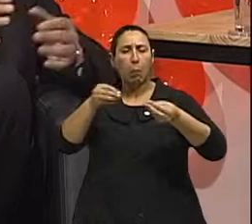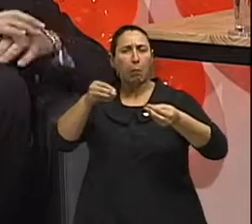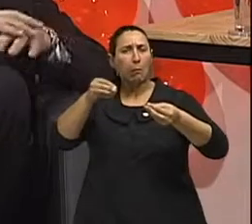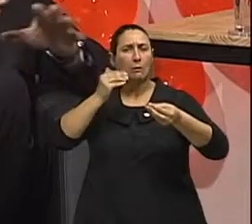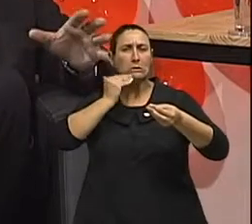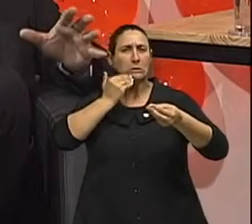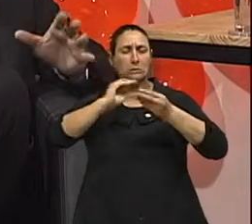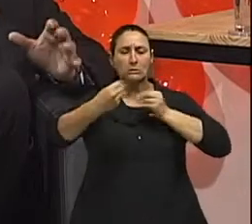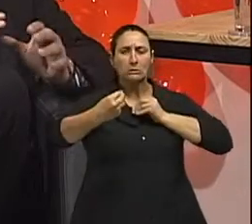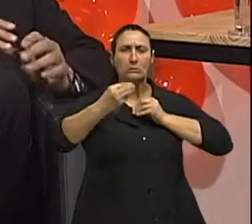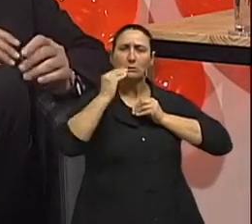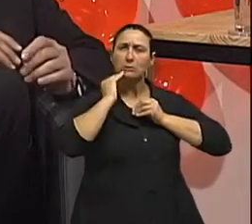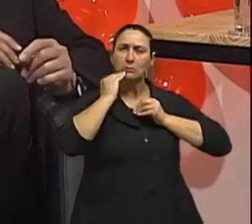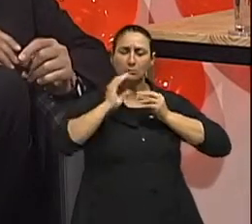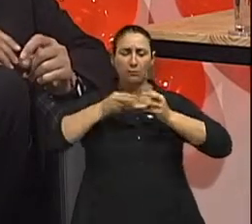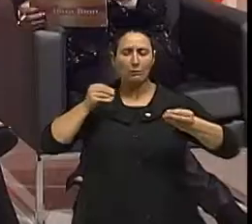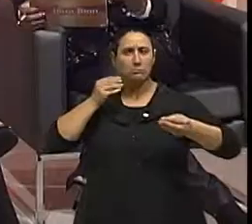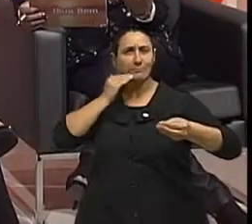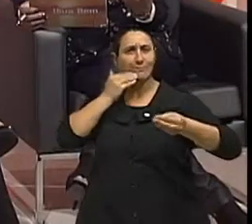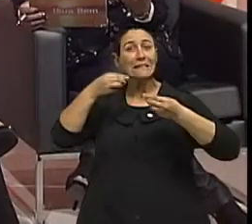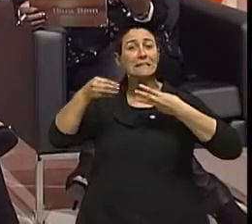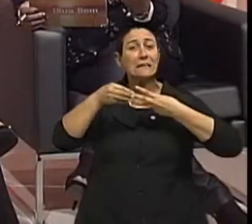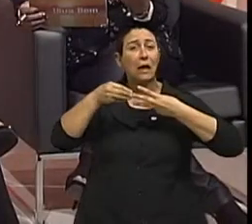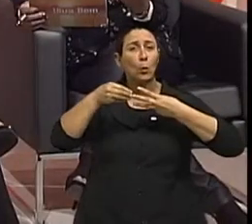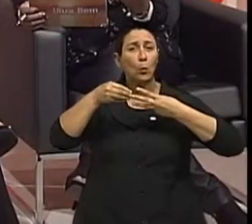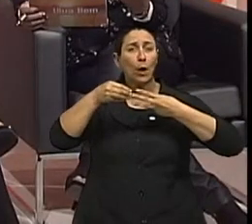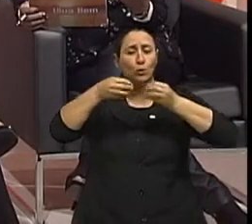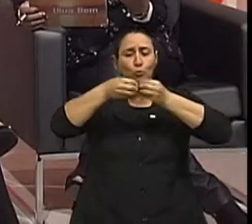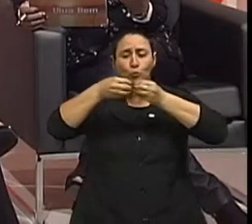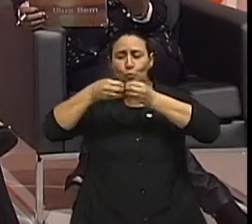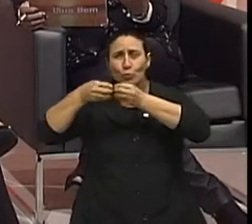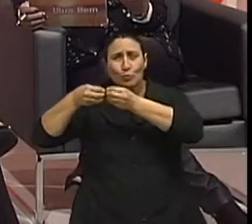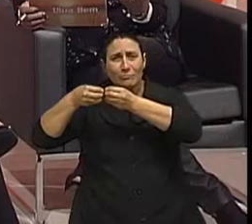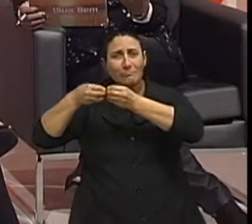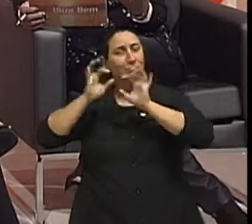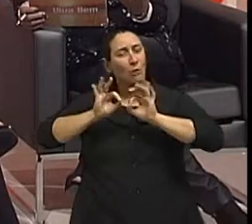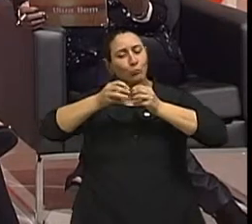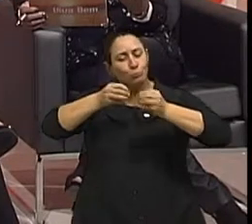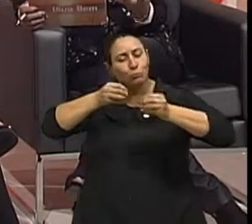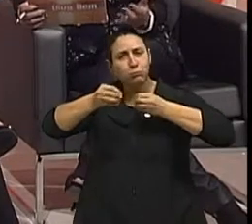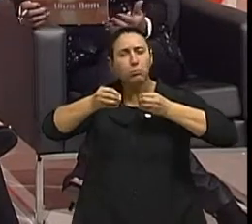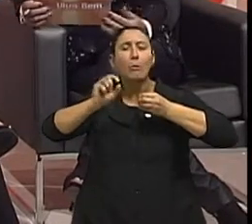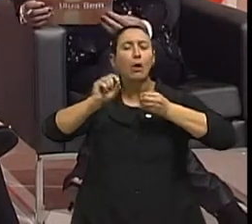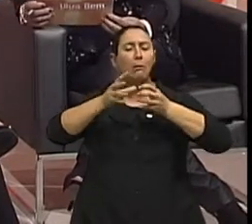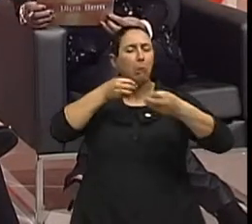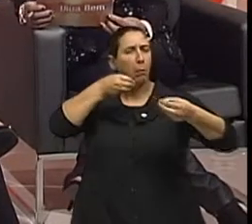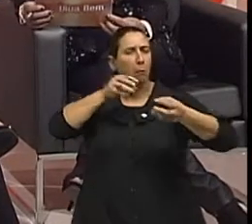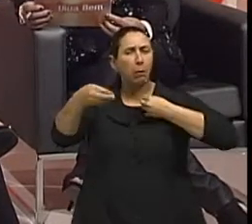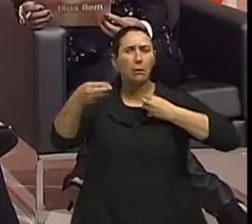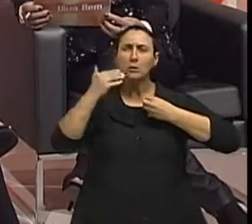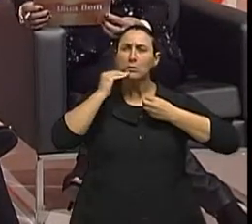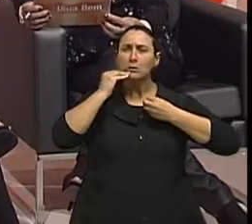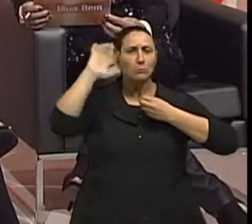e desfreada. Ou seja, ela se desorganiza. Ela fica não só desorganizada, como ela se torna agressiva. Ela passa a entrar na